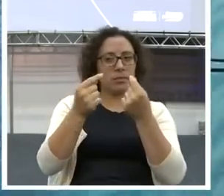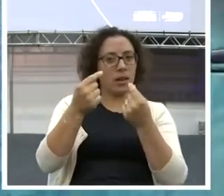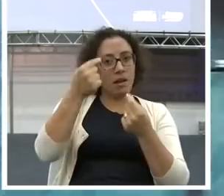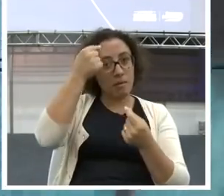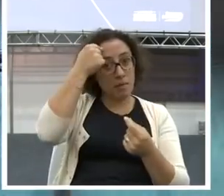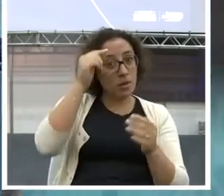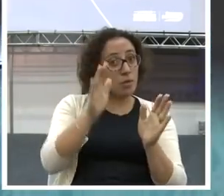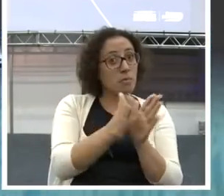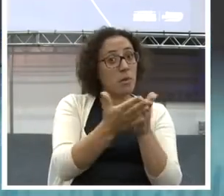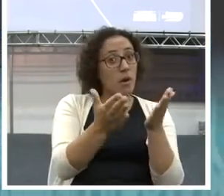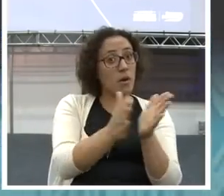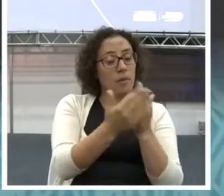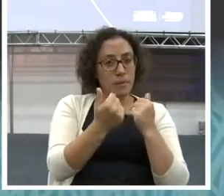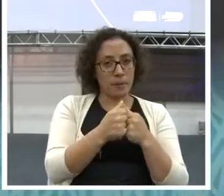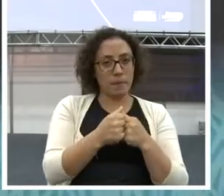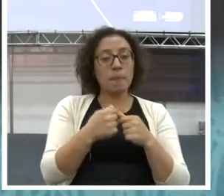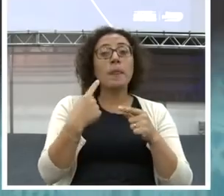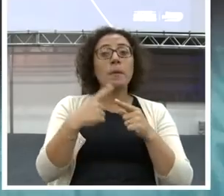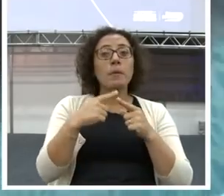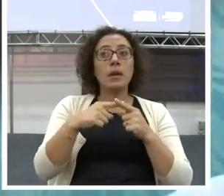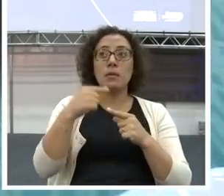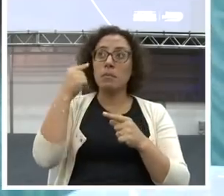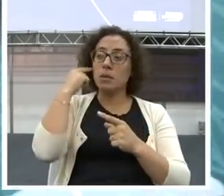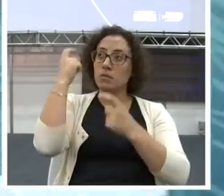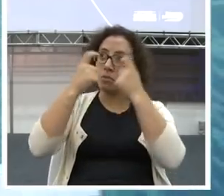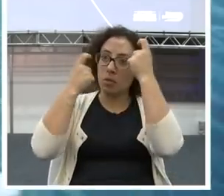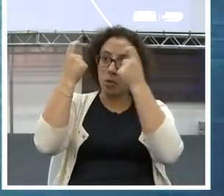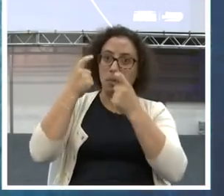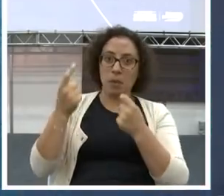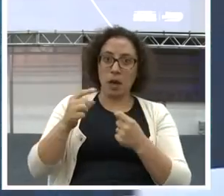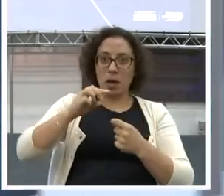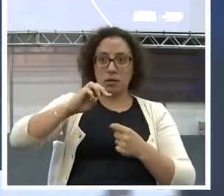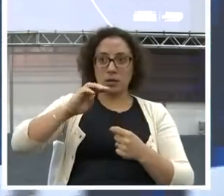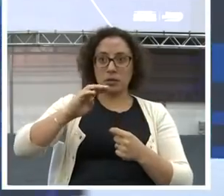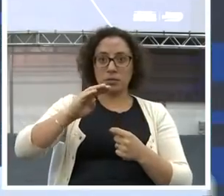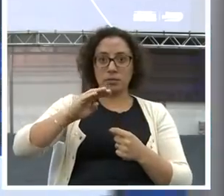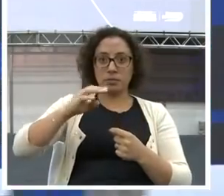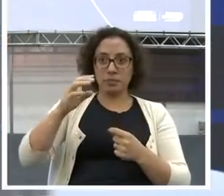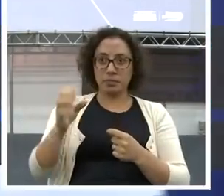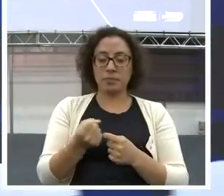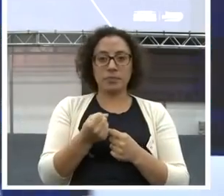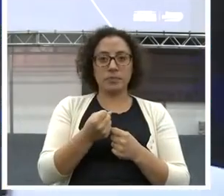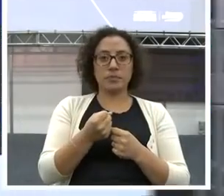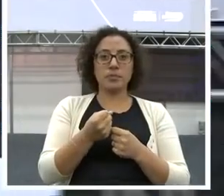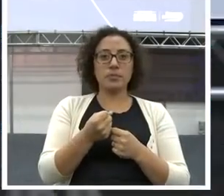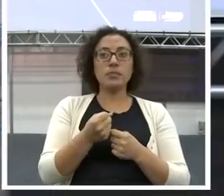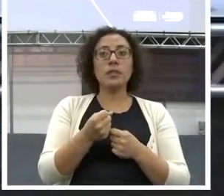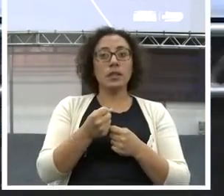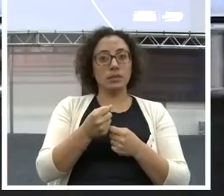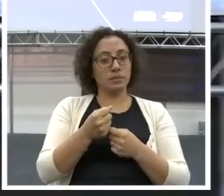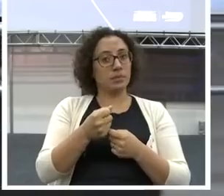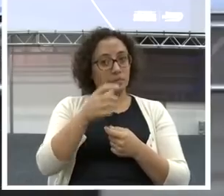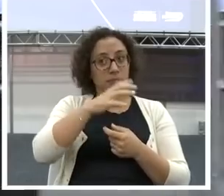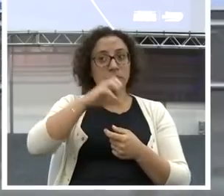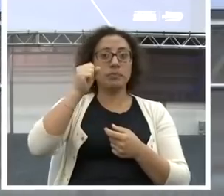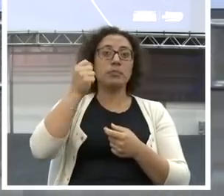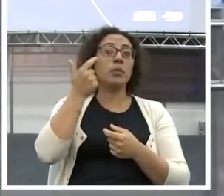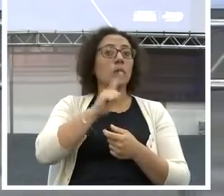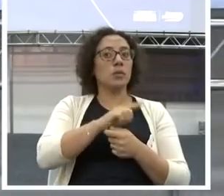Isso é mente da escassez. Na Bíblia está escrito, sua pobreza lhe surpreenderá.